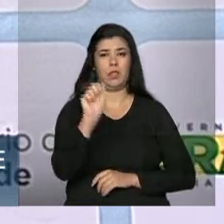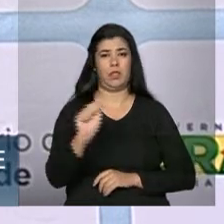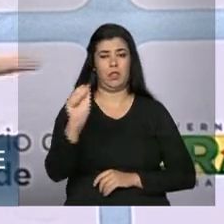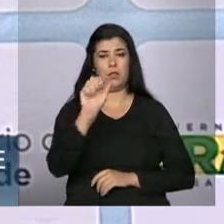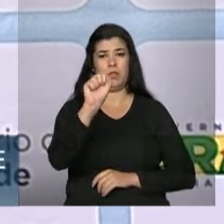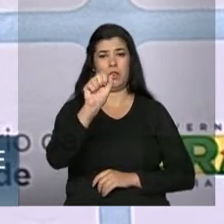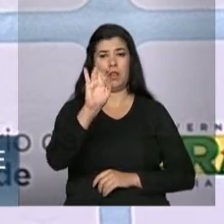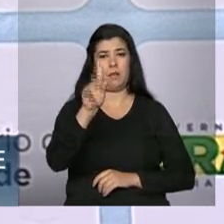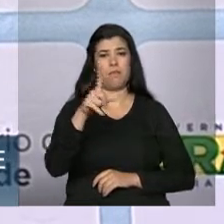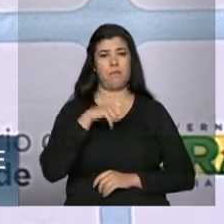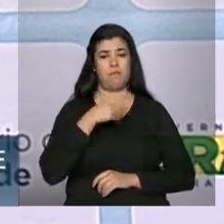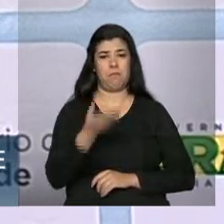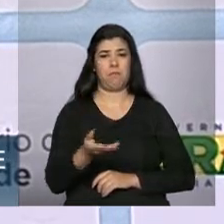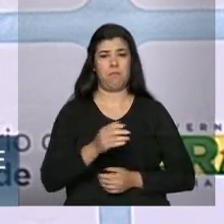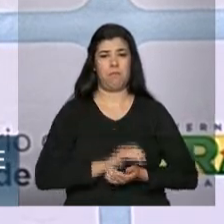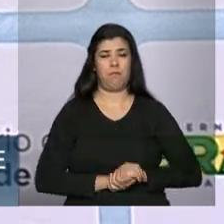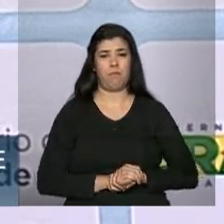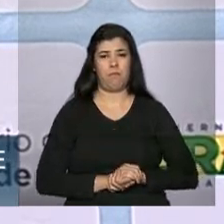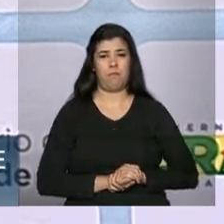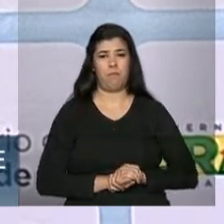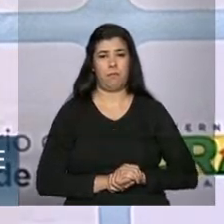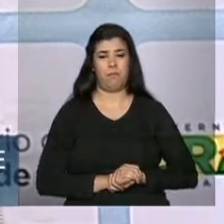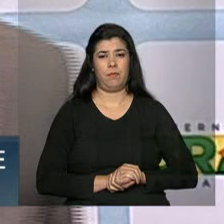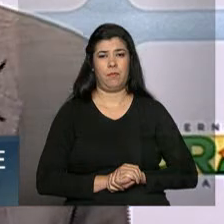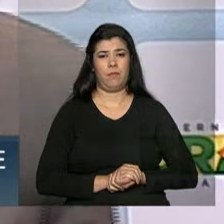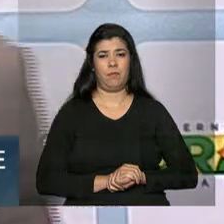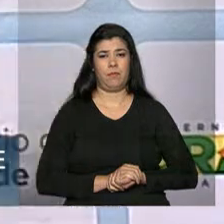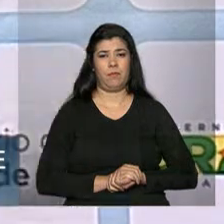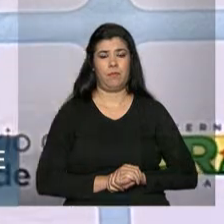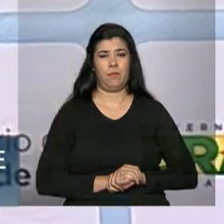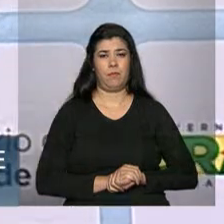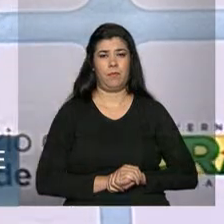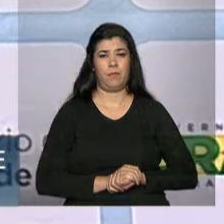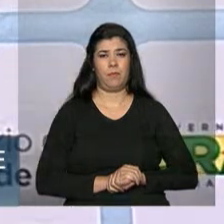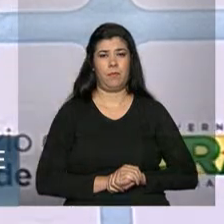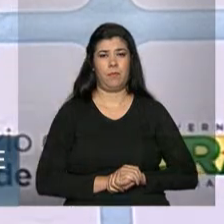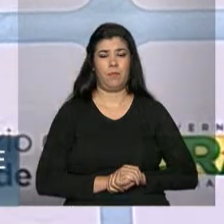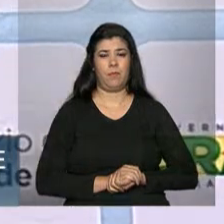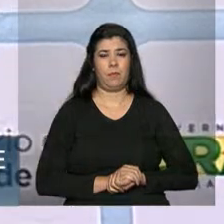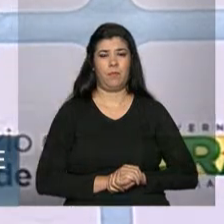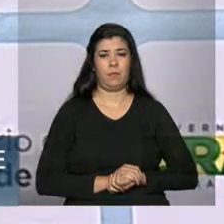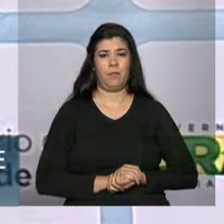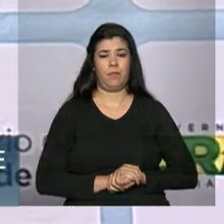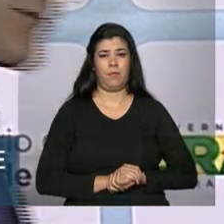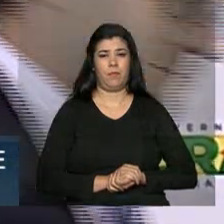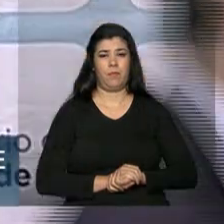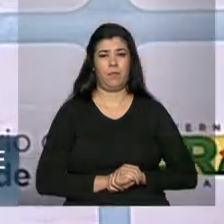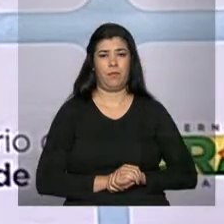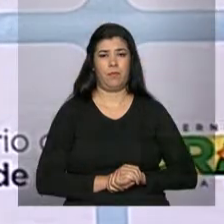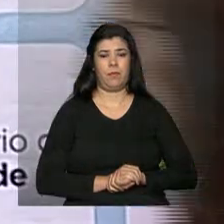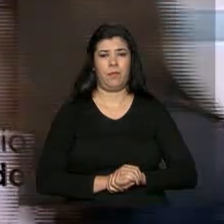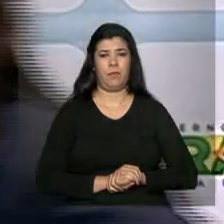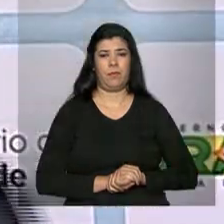BIA. A BIA está aí. Pode tratar? Eu vou... Acho que é... Pode. Eu vou pegar...